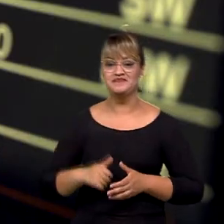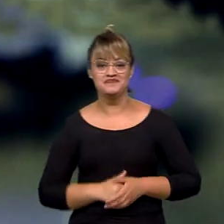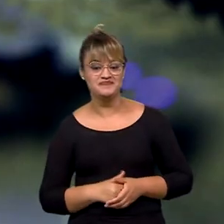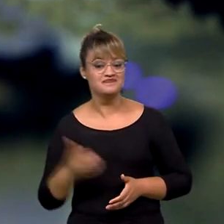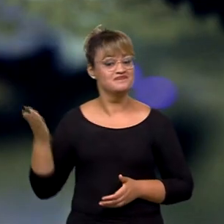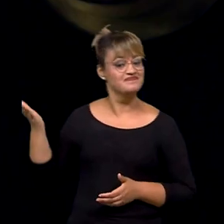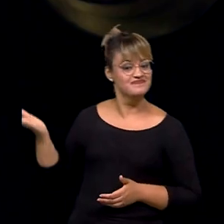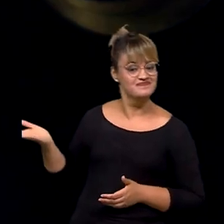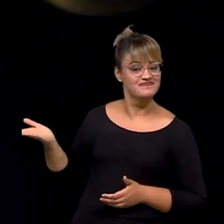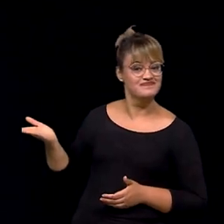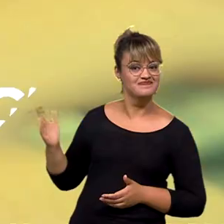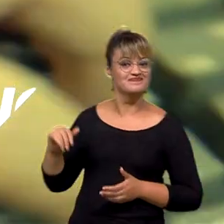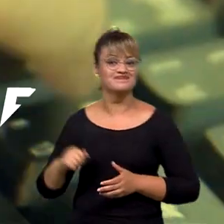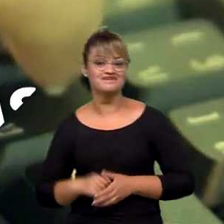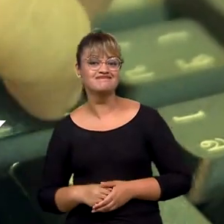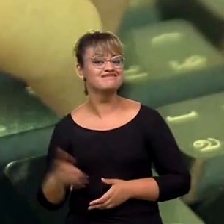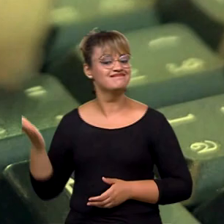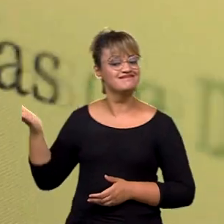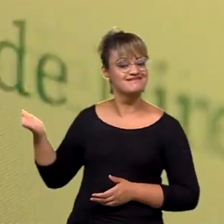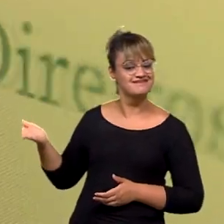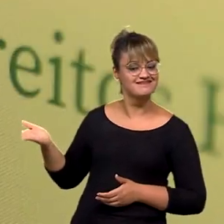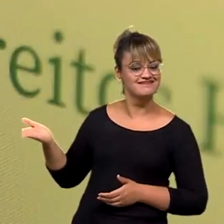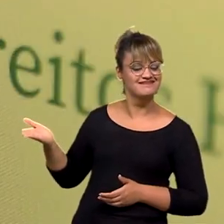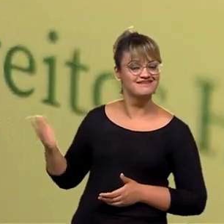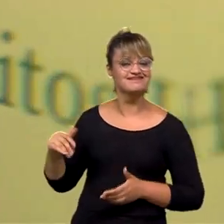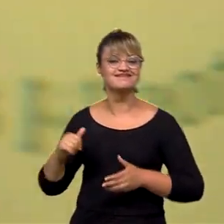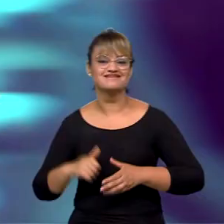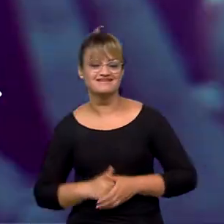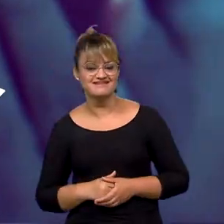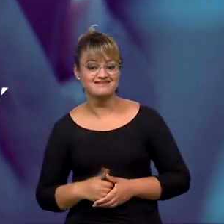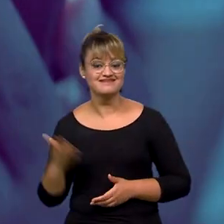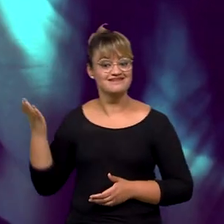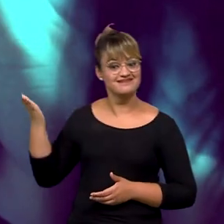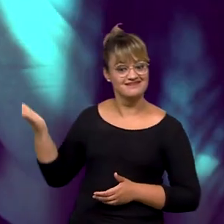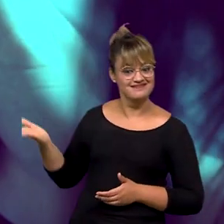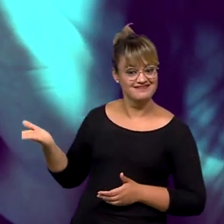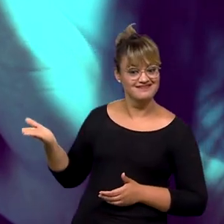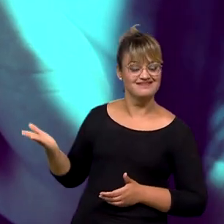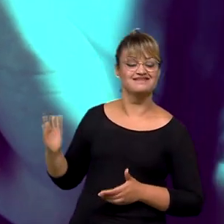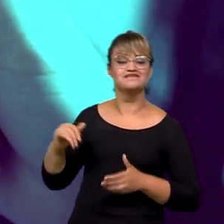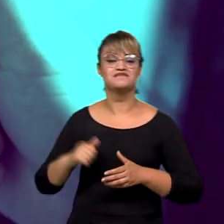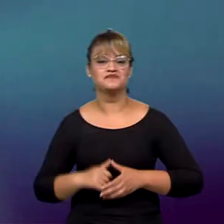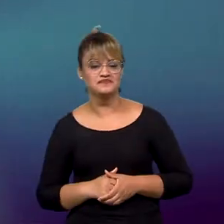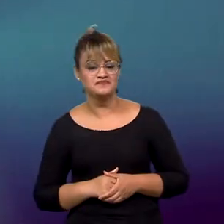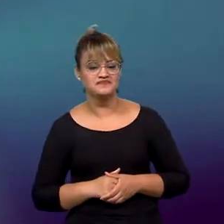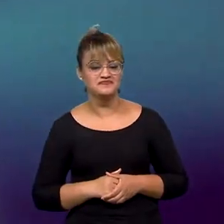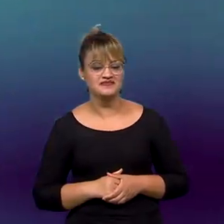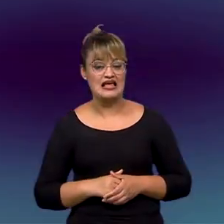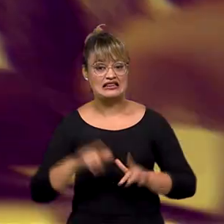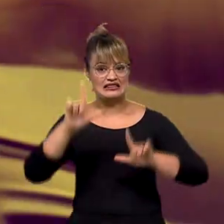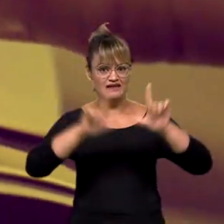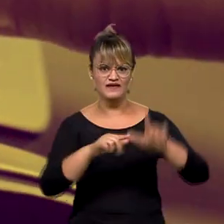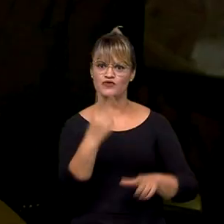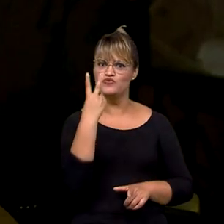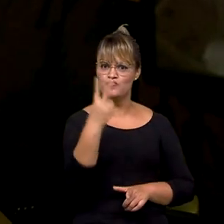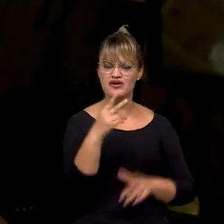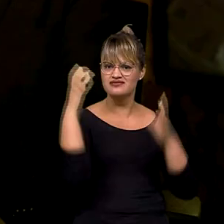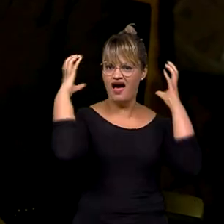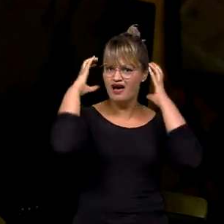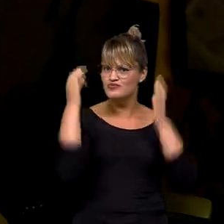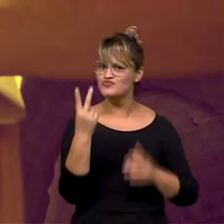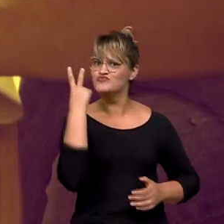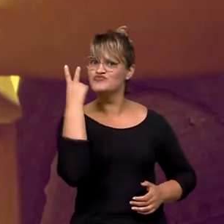Rádio MEC, Agência Brasil, TV Brasil Play, duas TVs, duas